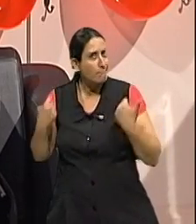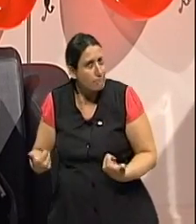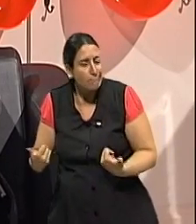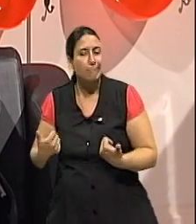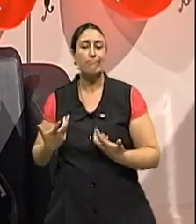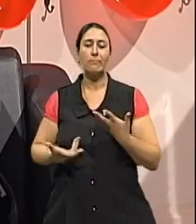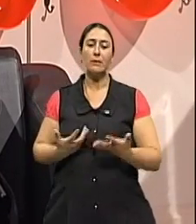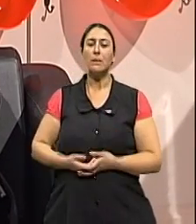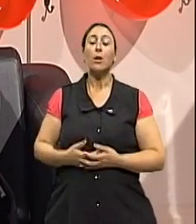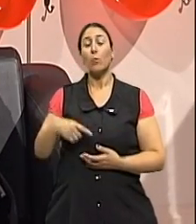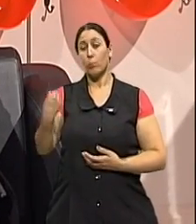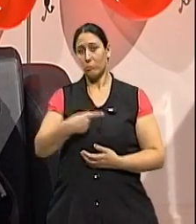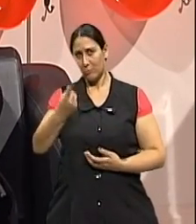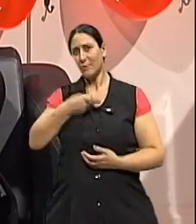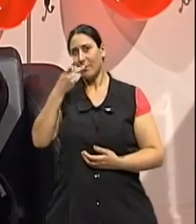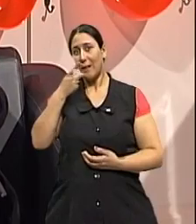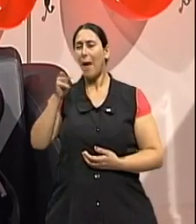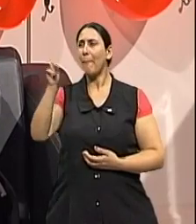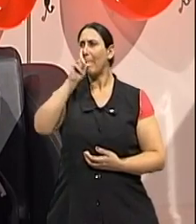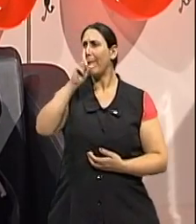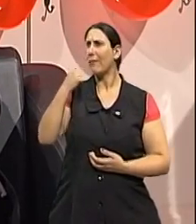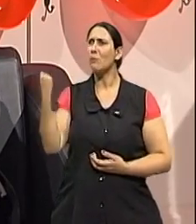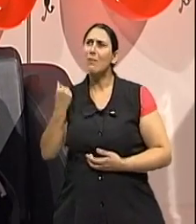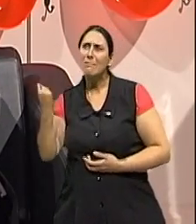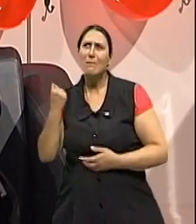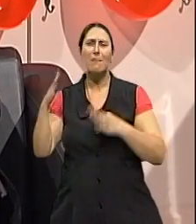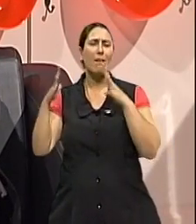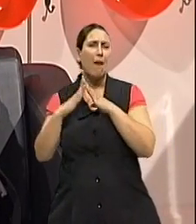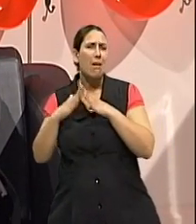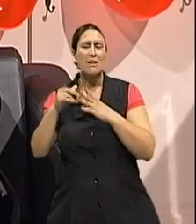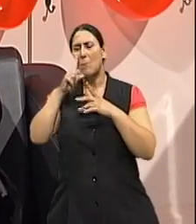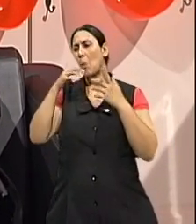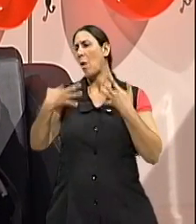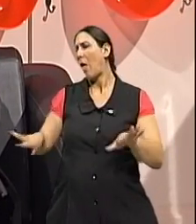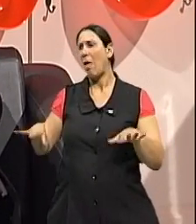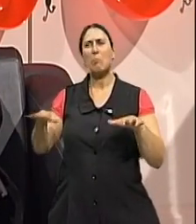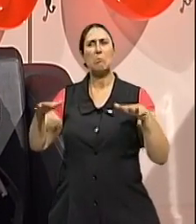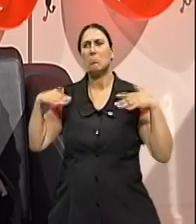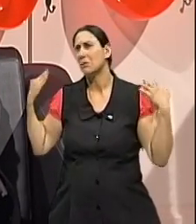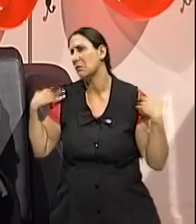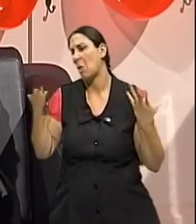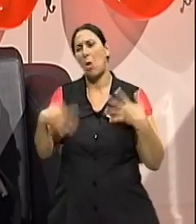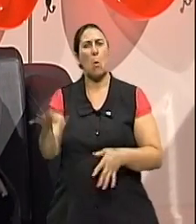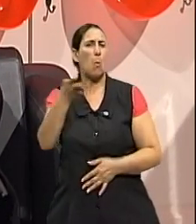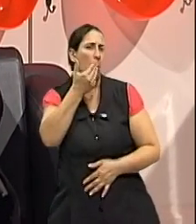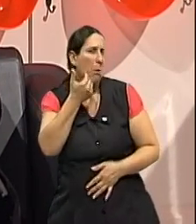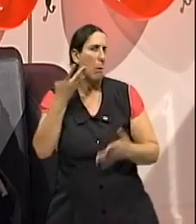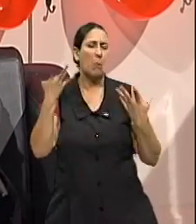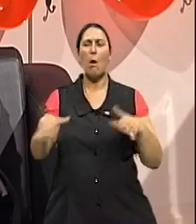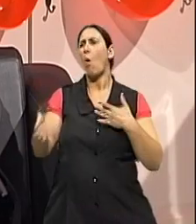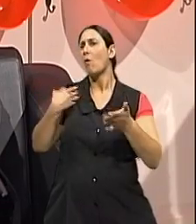Quando a gente fala em... A mãe está em casa e está sozinha, e não está querendo sair, e não quer falar, e não quer se alimentar, né?